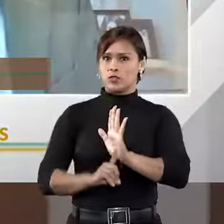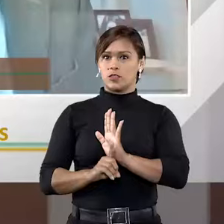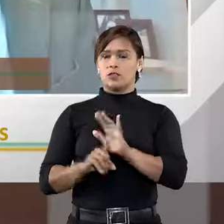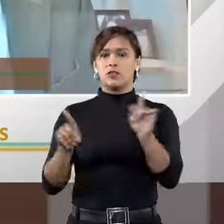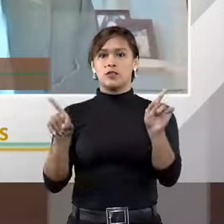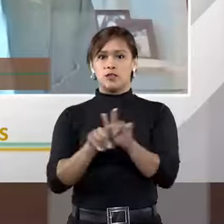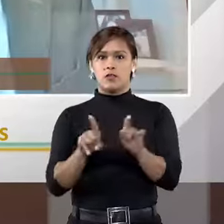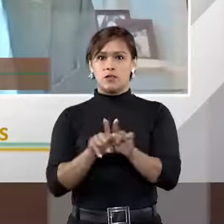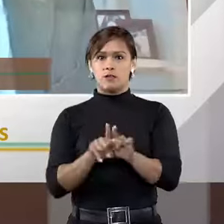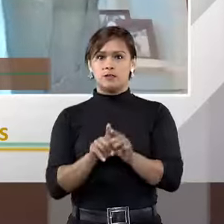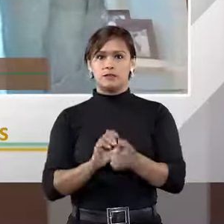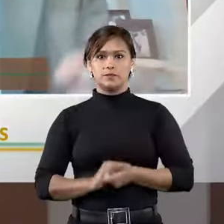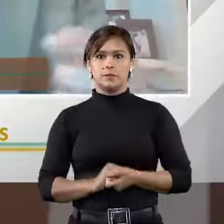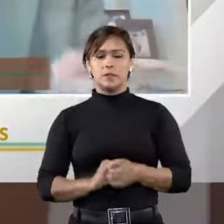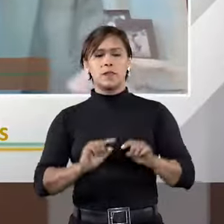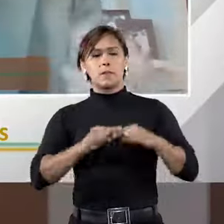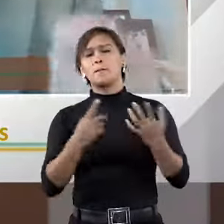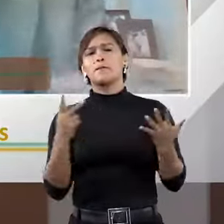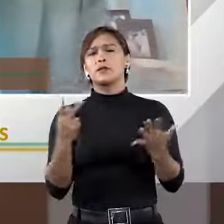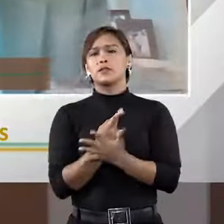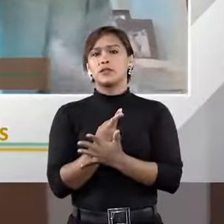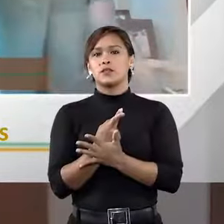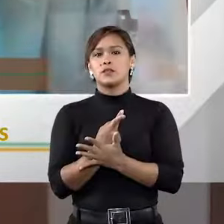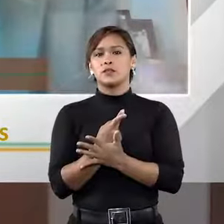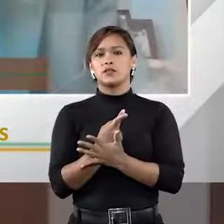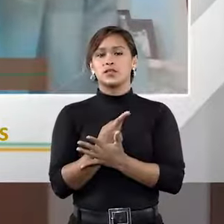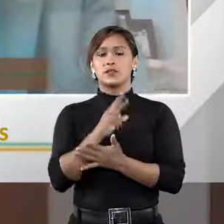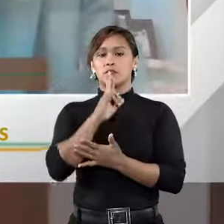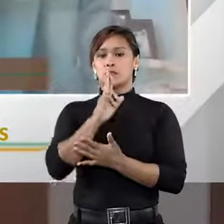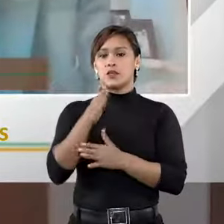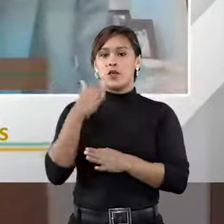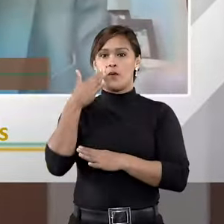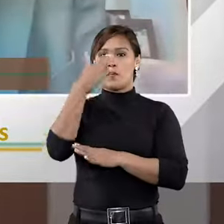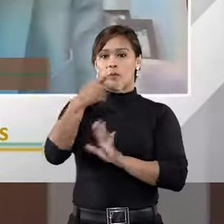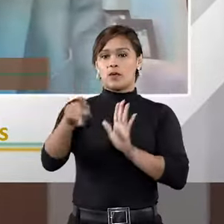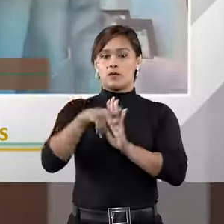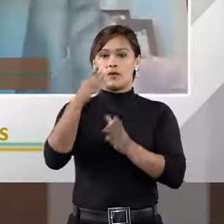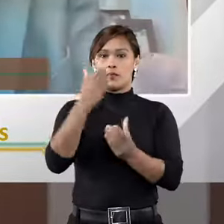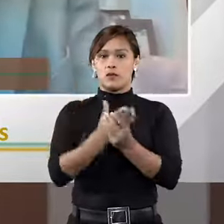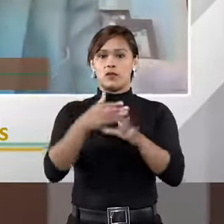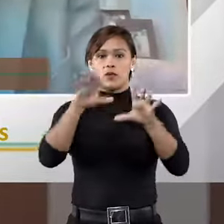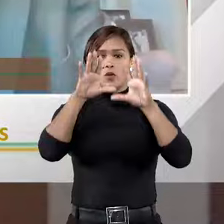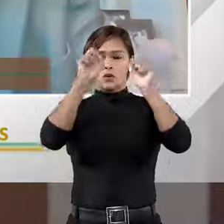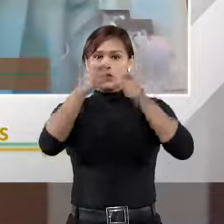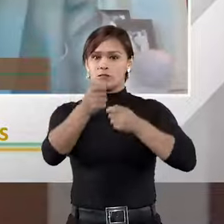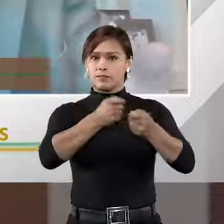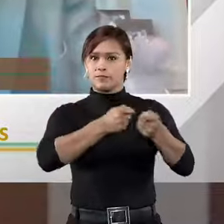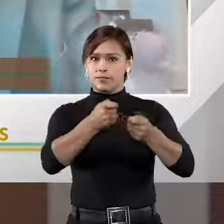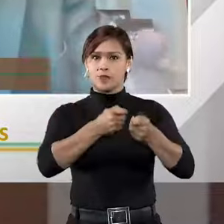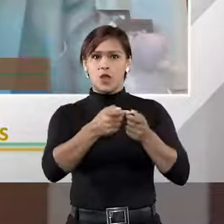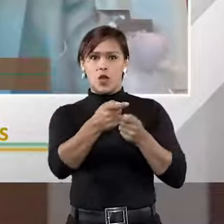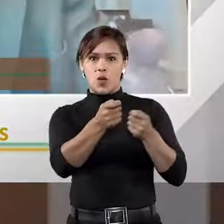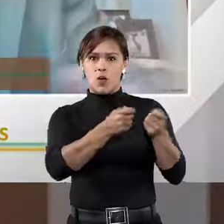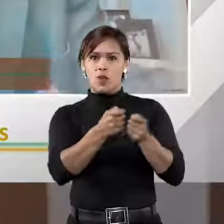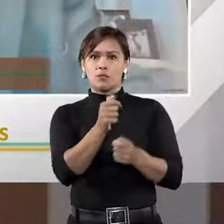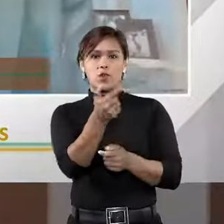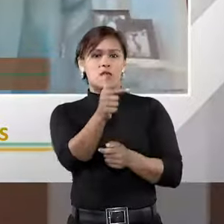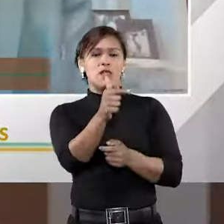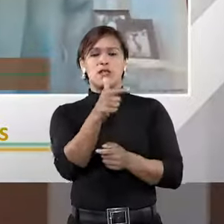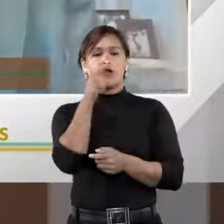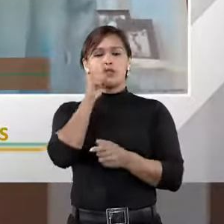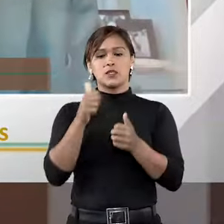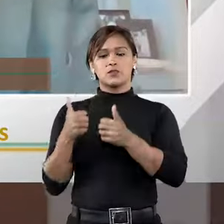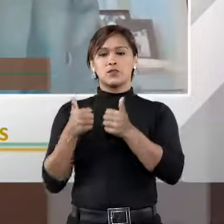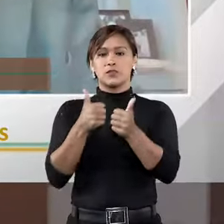também. Mas o que acontece se ao solucionar o mérito da causa, o tribunal arbitral, o árbitro, não seguir